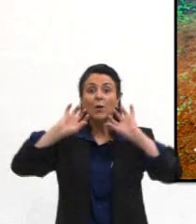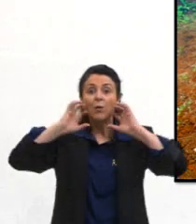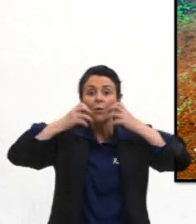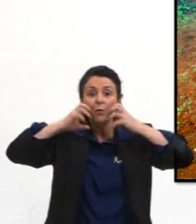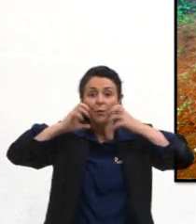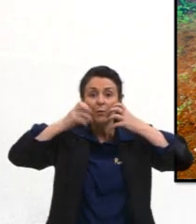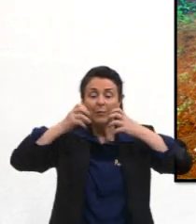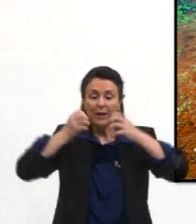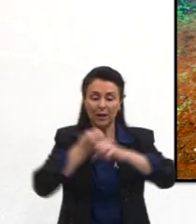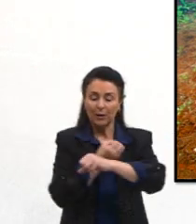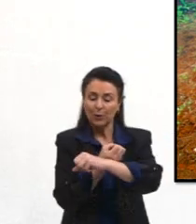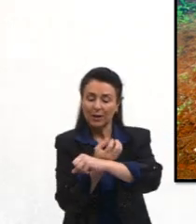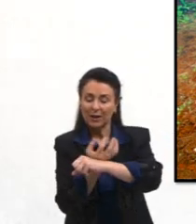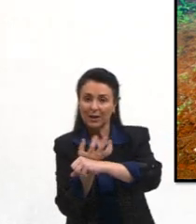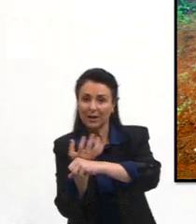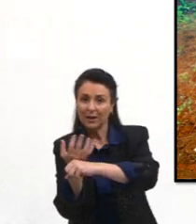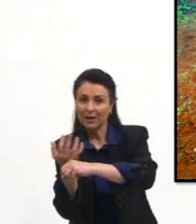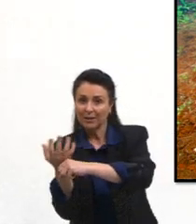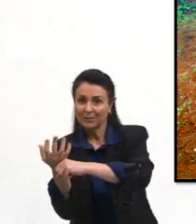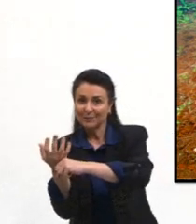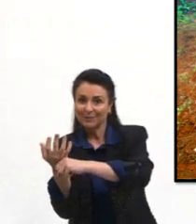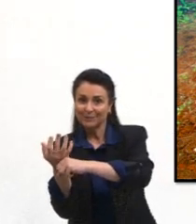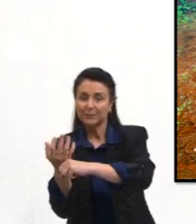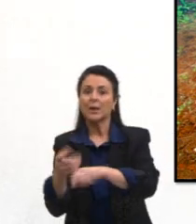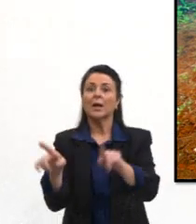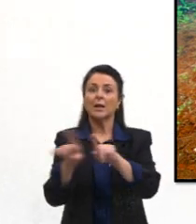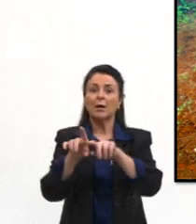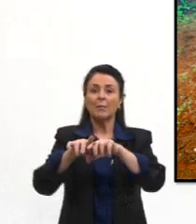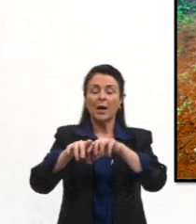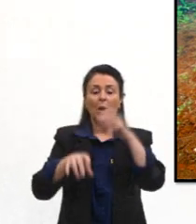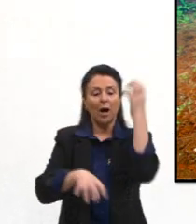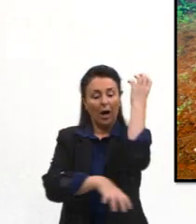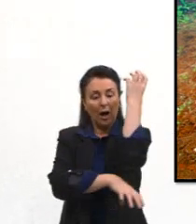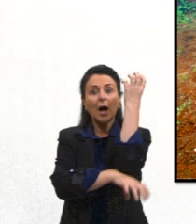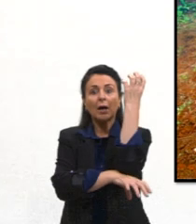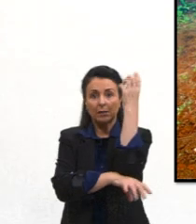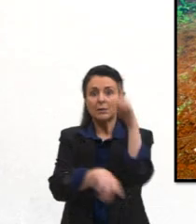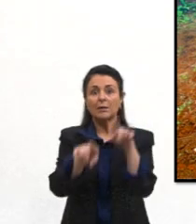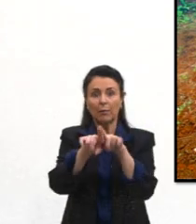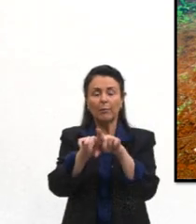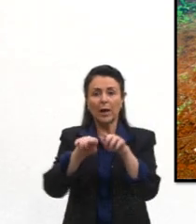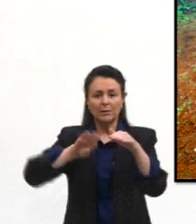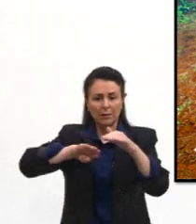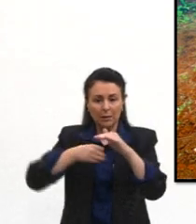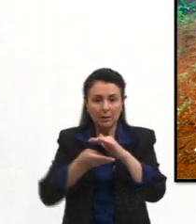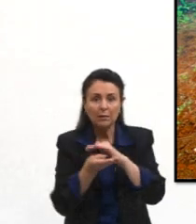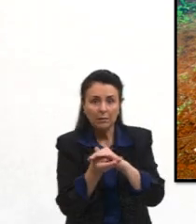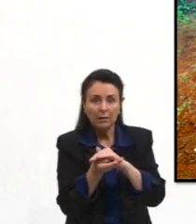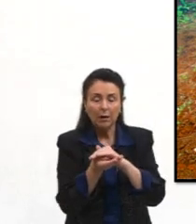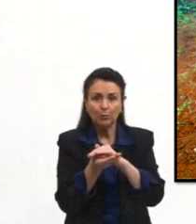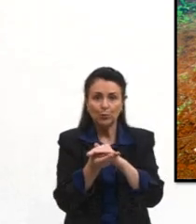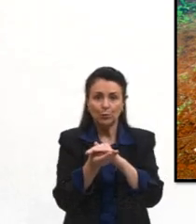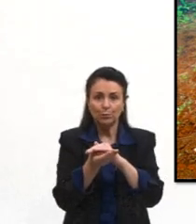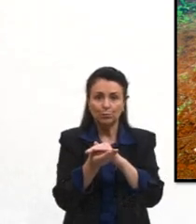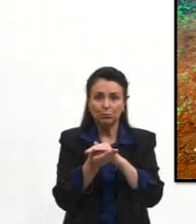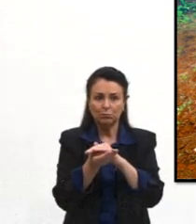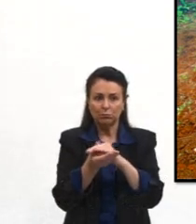As raízes também sofreram adaptações para ter sucesso no ambiente, claro.